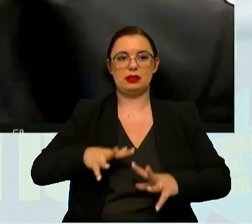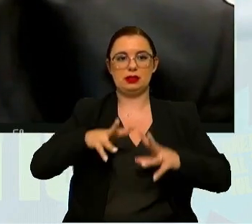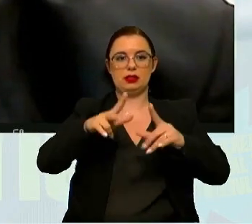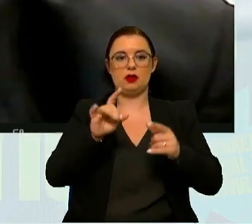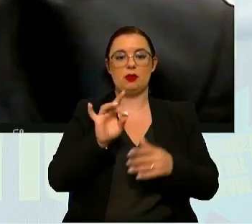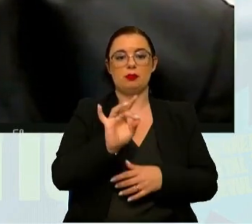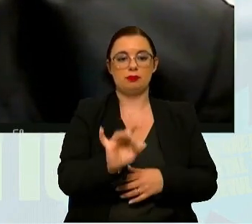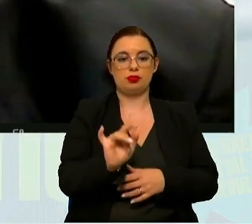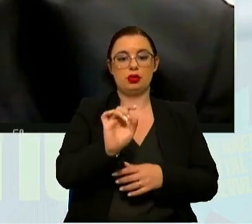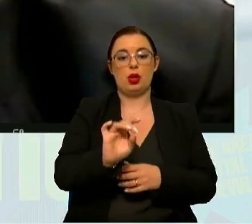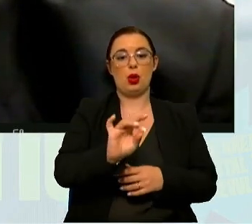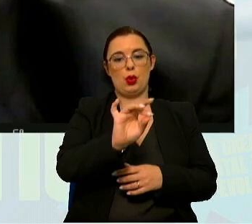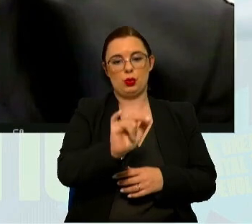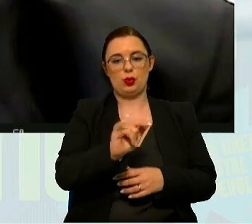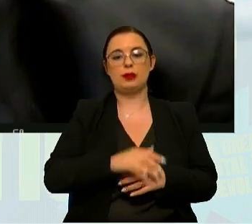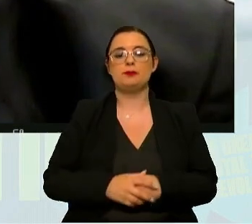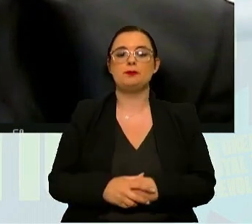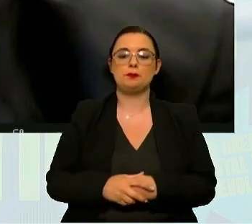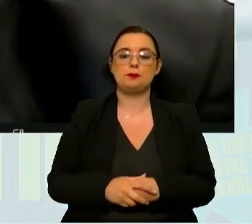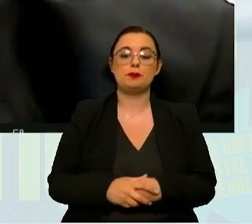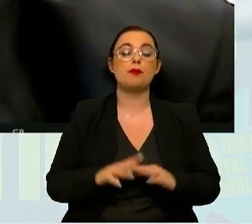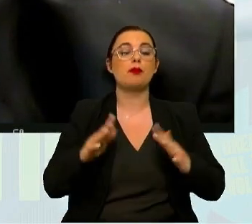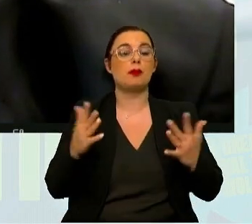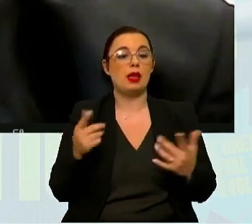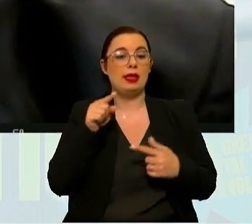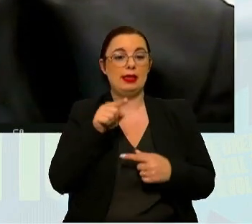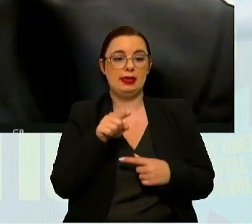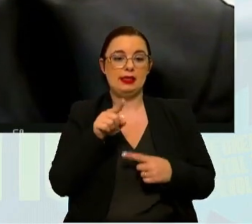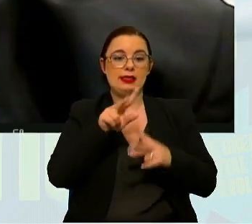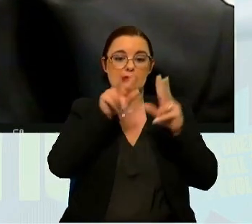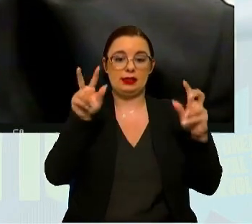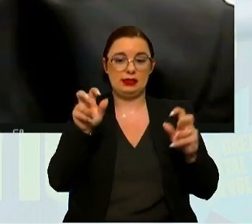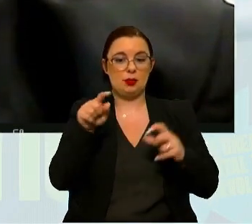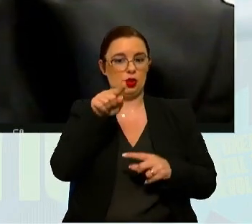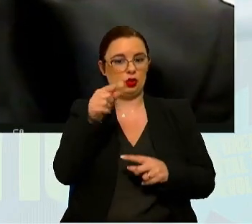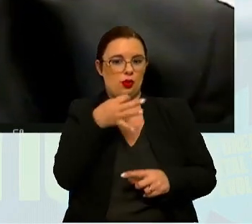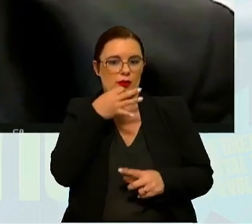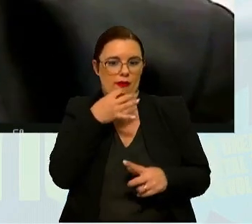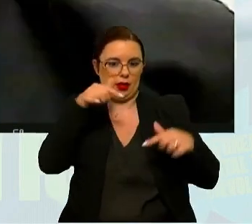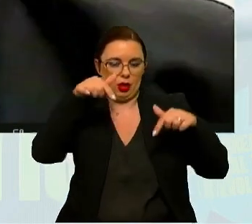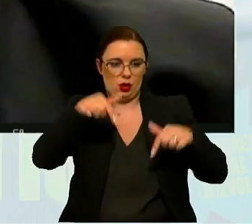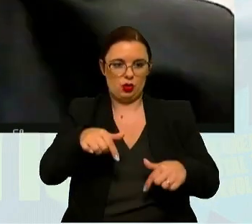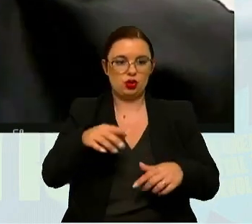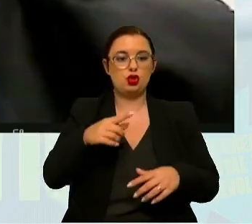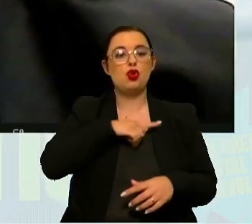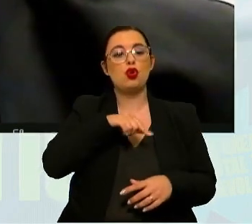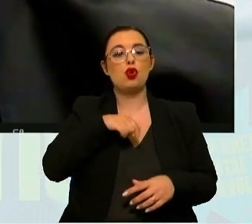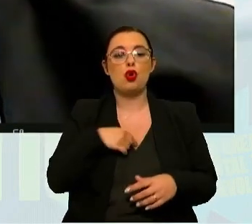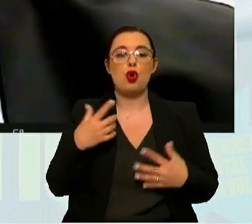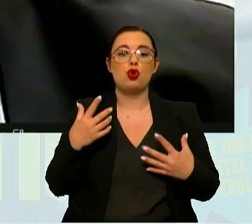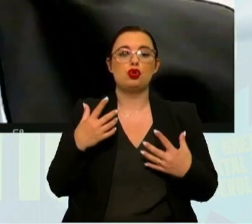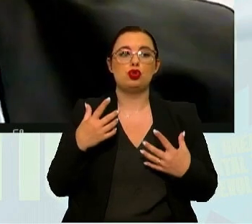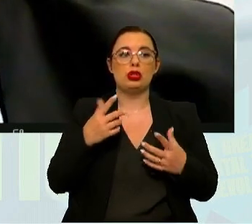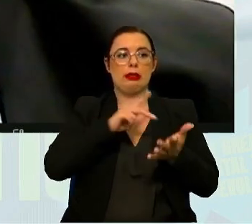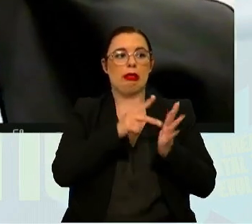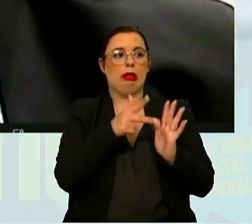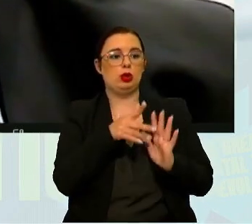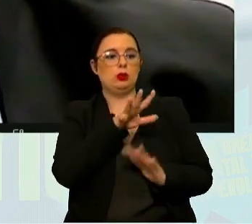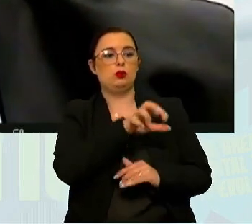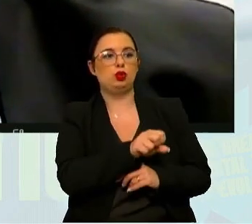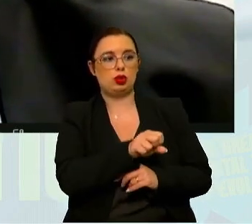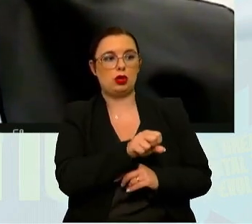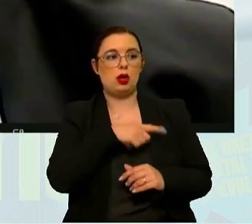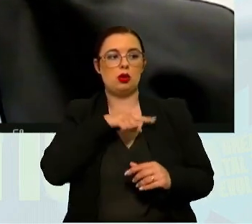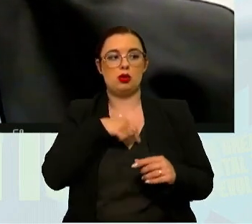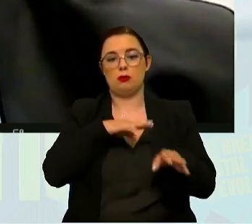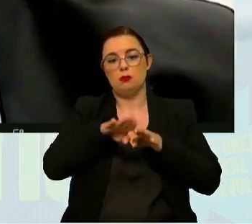regional e local. E é precisamente esse o tema que o traz cá. É como é que nós trabalhamos na tecnologia e